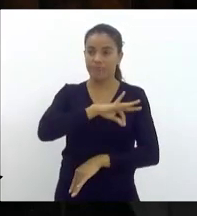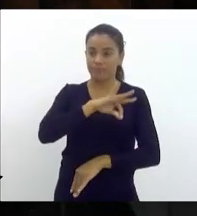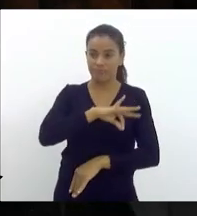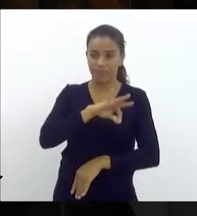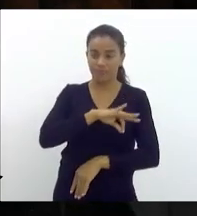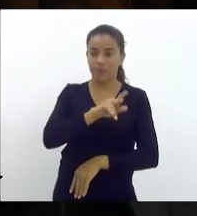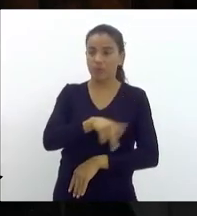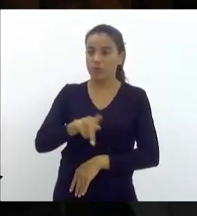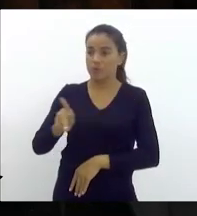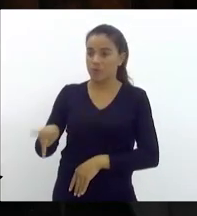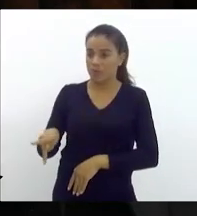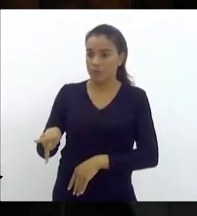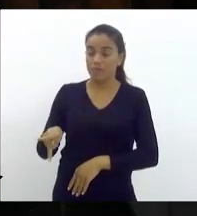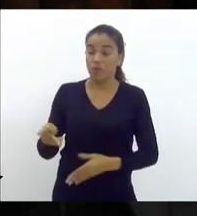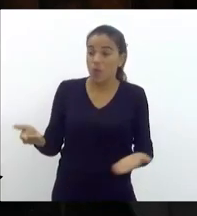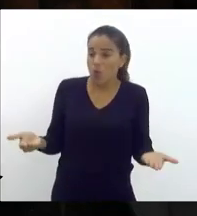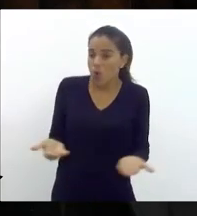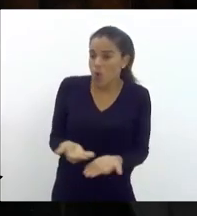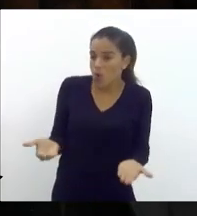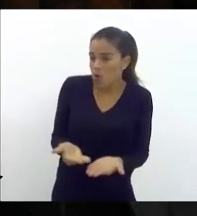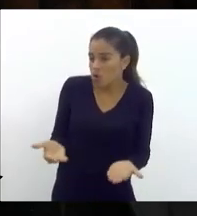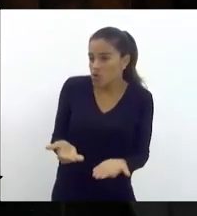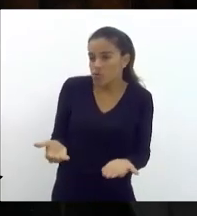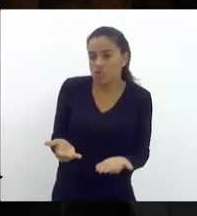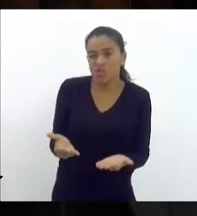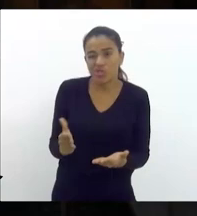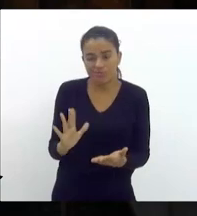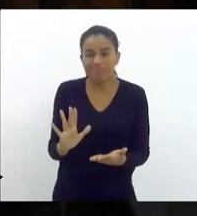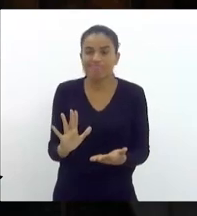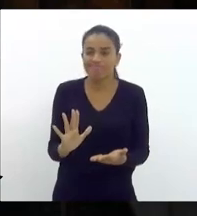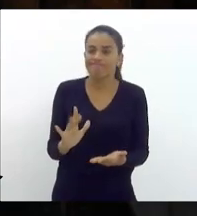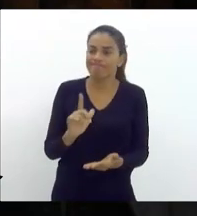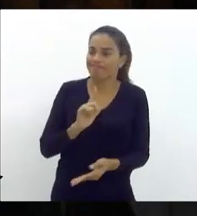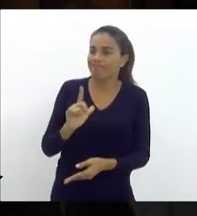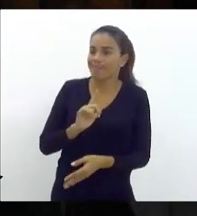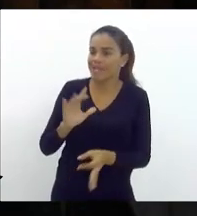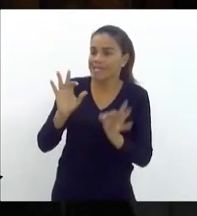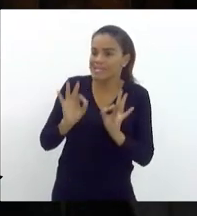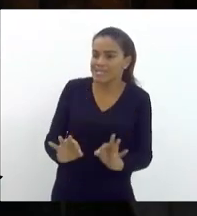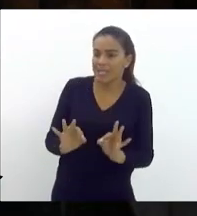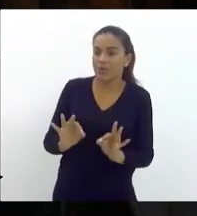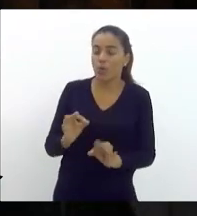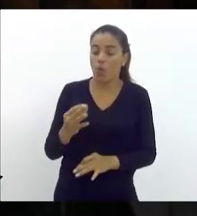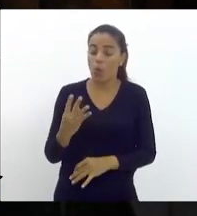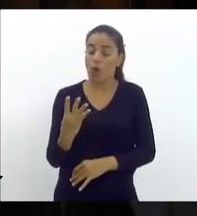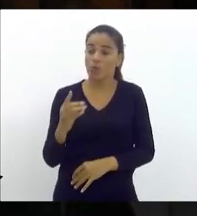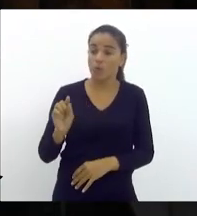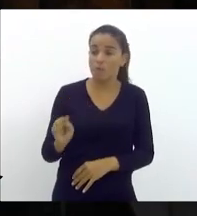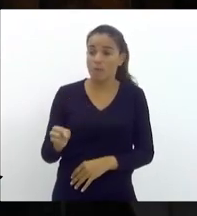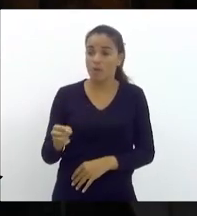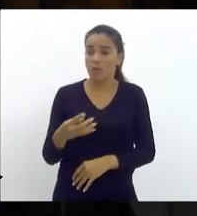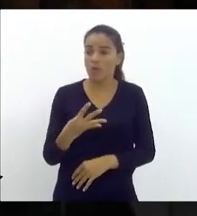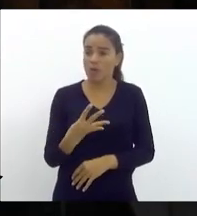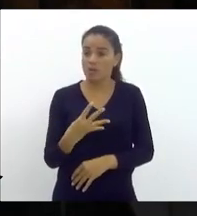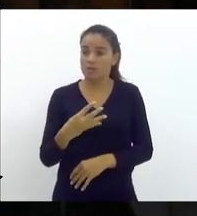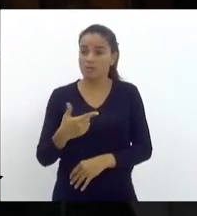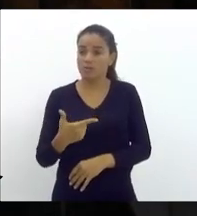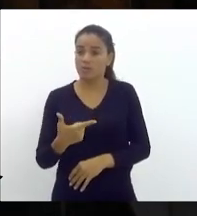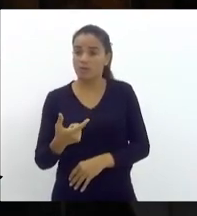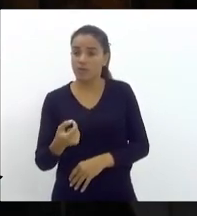que hoje está exatamente em R$ 4.420